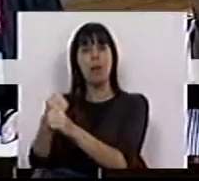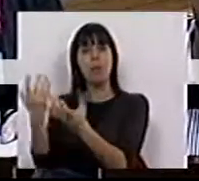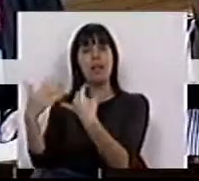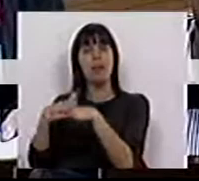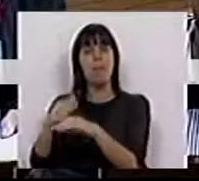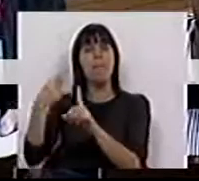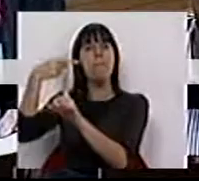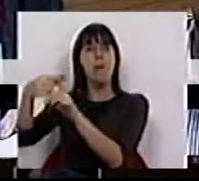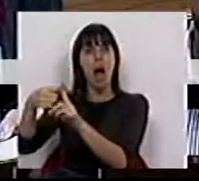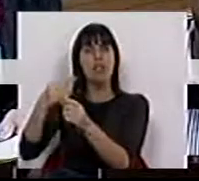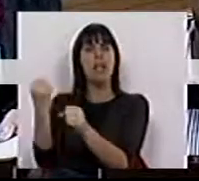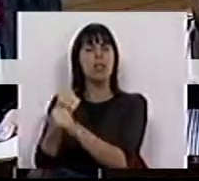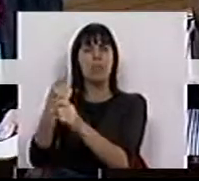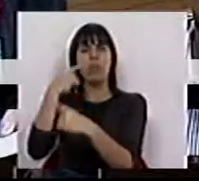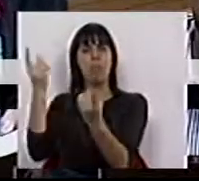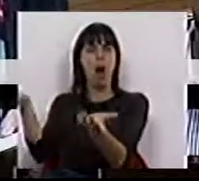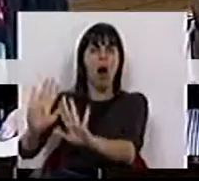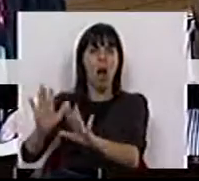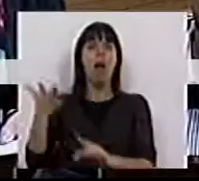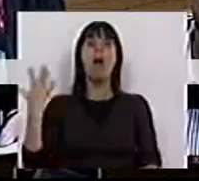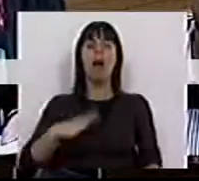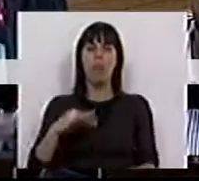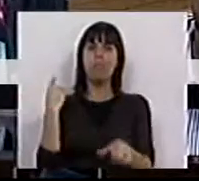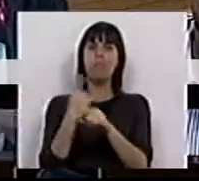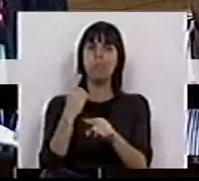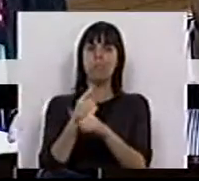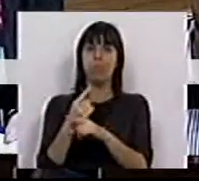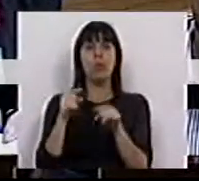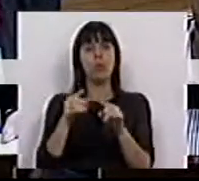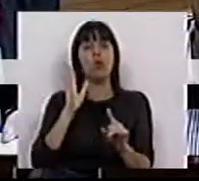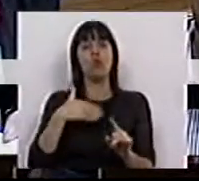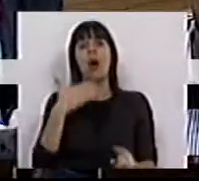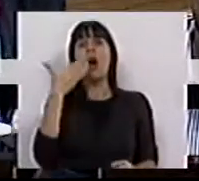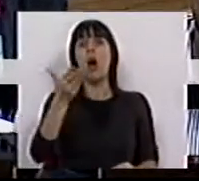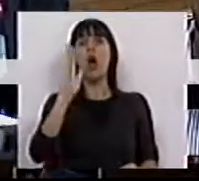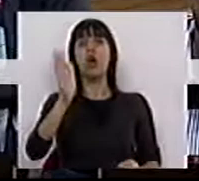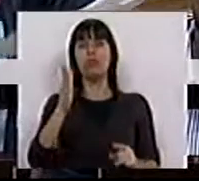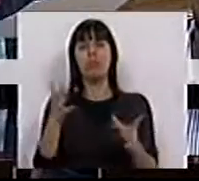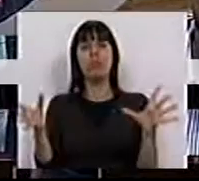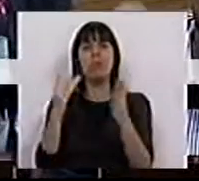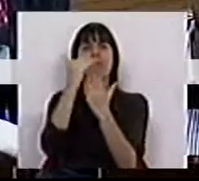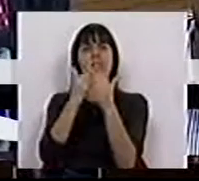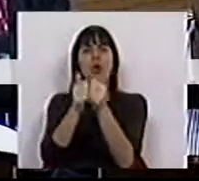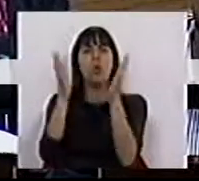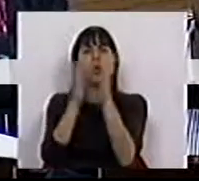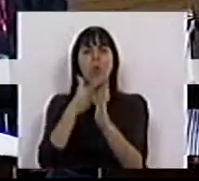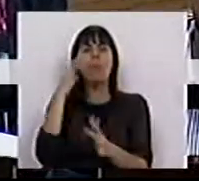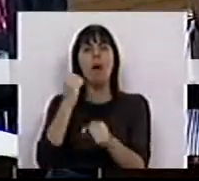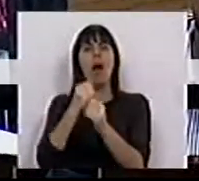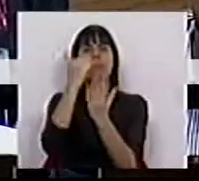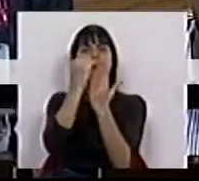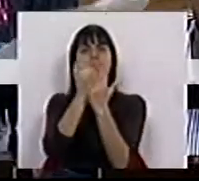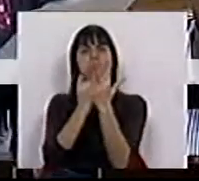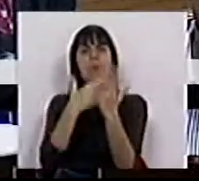emprego e inserção mais nos serviços públicos. Queremos também, e isso já pedimos, a relação de todos estes